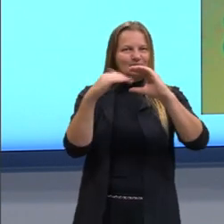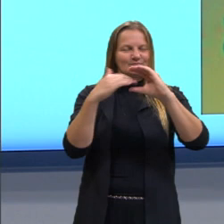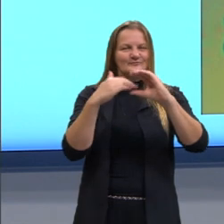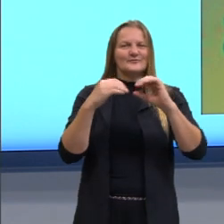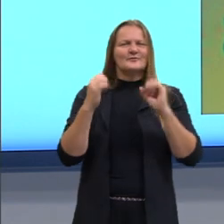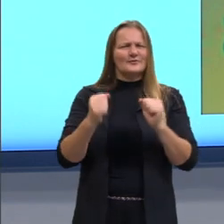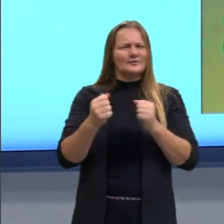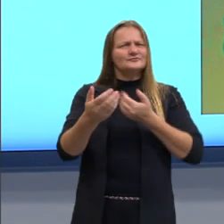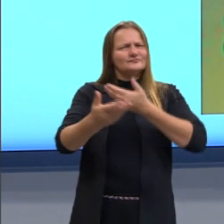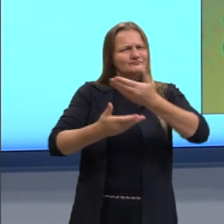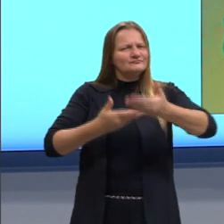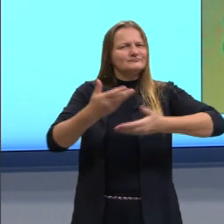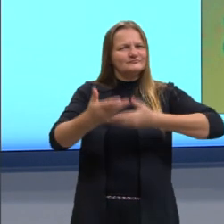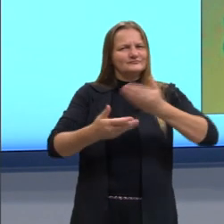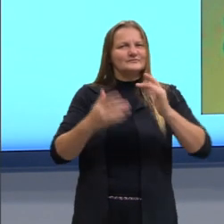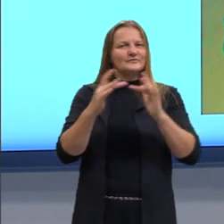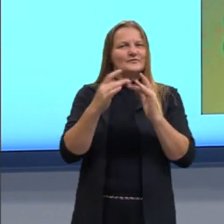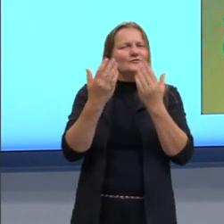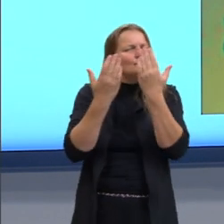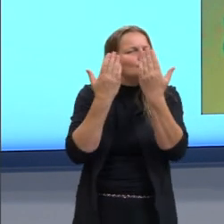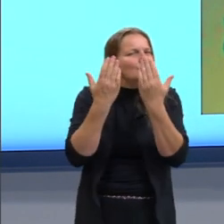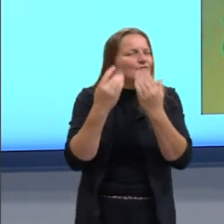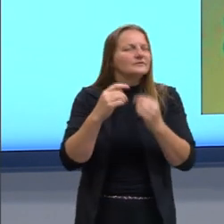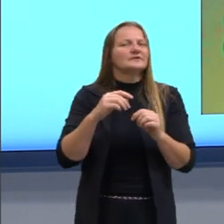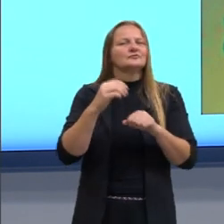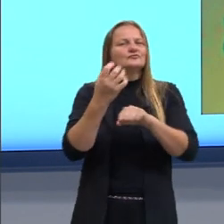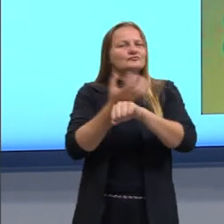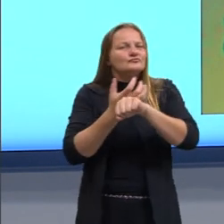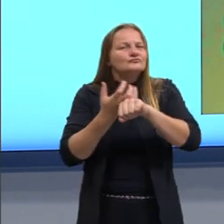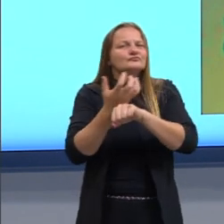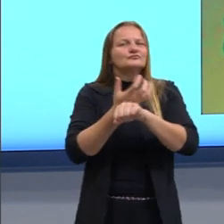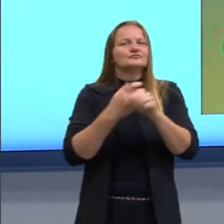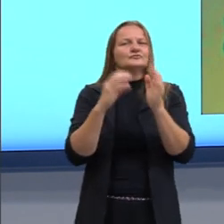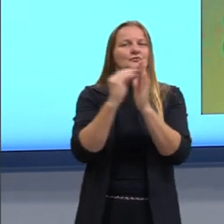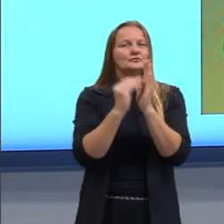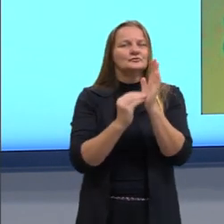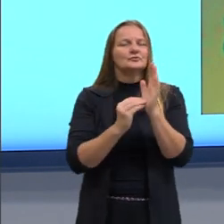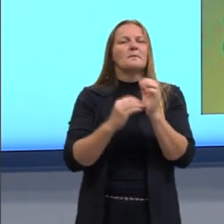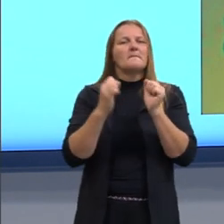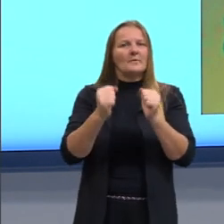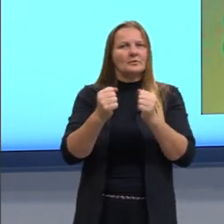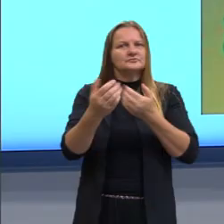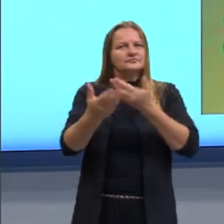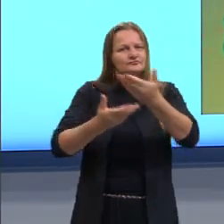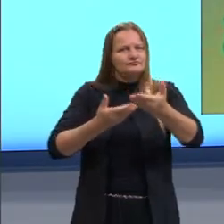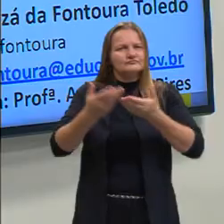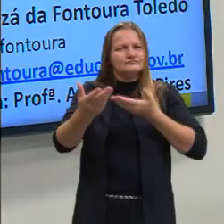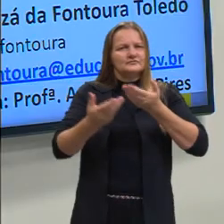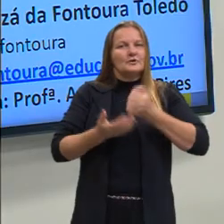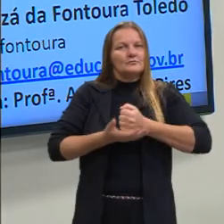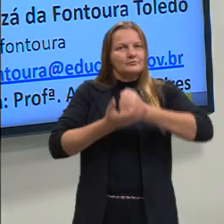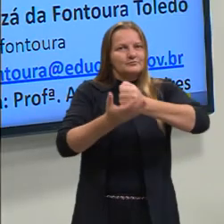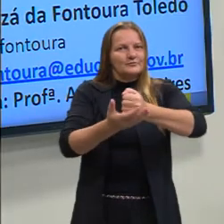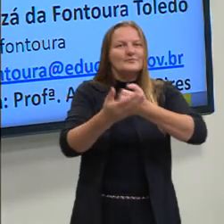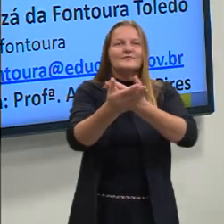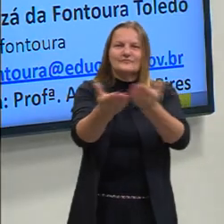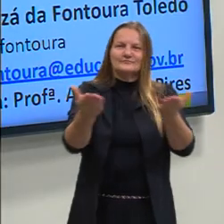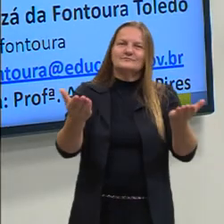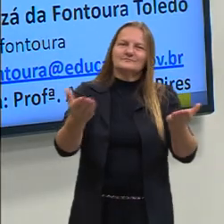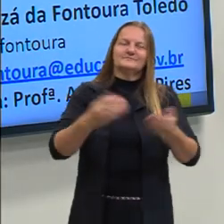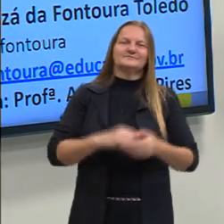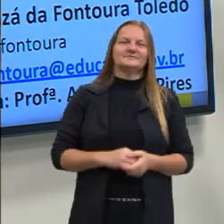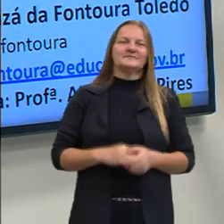entrar em contato se você tiver alguma dúvida, alguma pergunta, de uma forma que eu possa auxiliar você também.